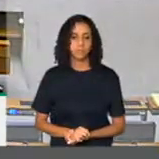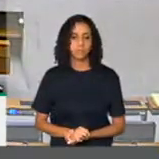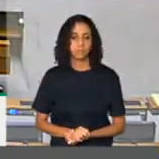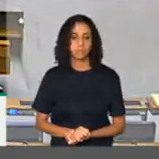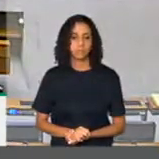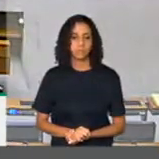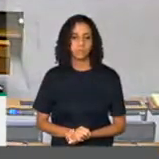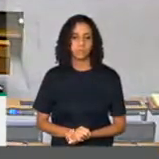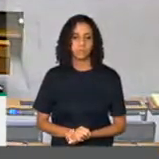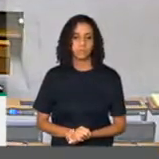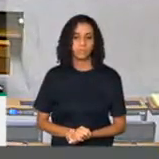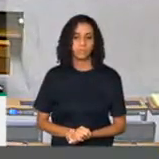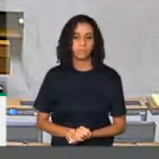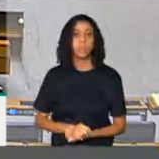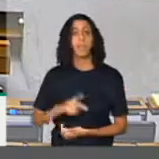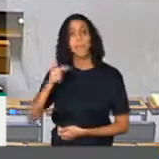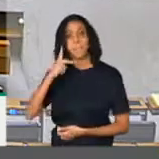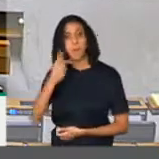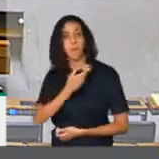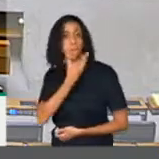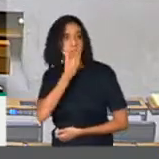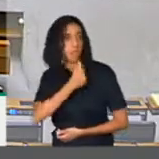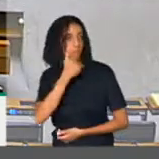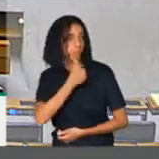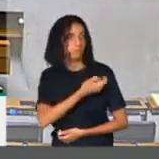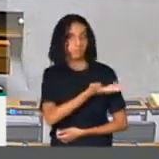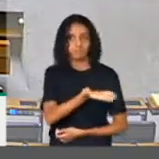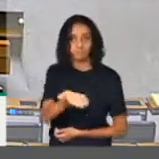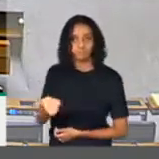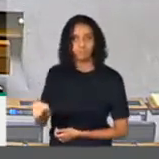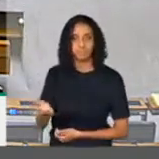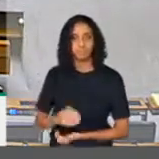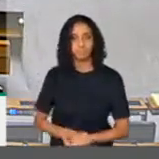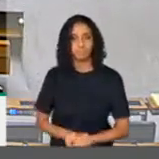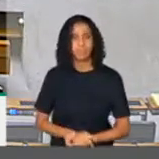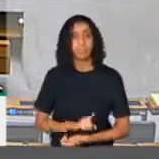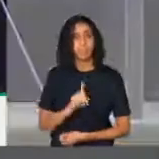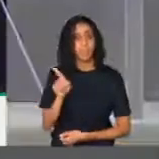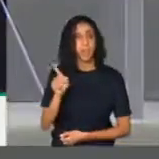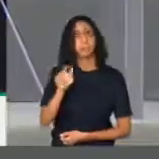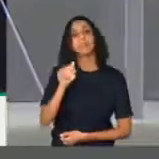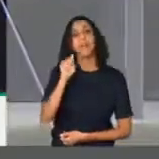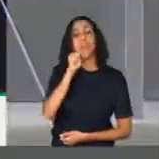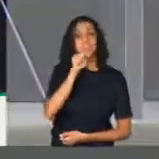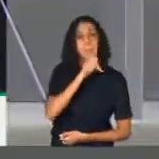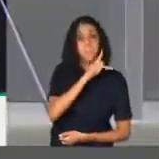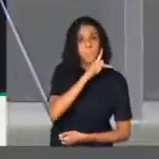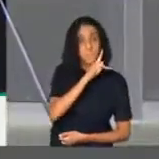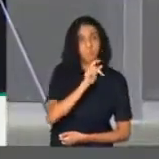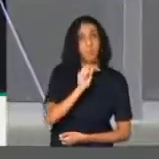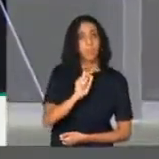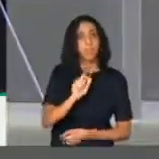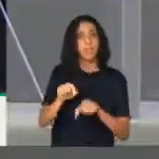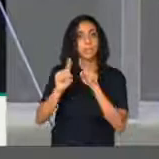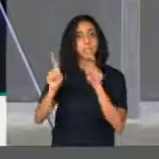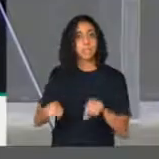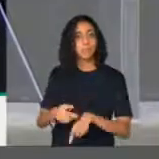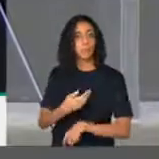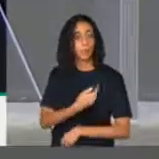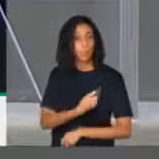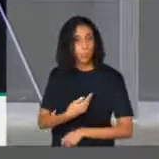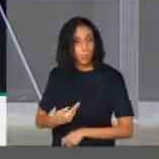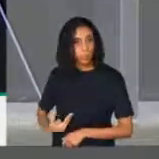senhoras e senhores parlamentares, no meu estado do Amapá, servidores públicos